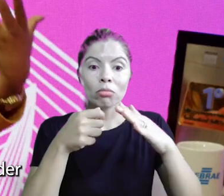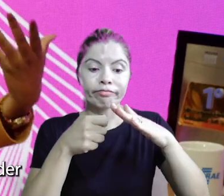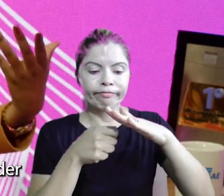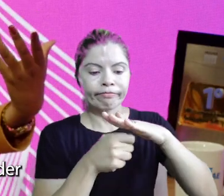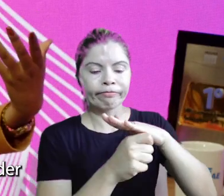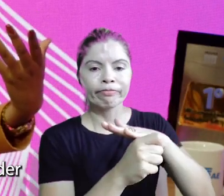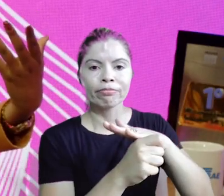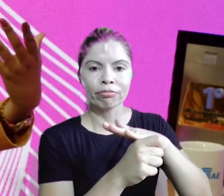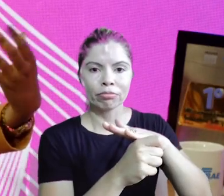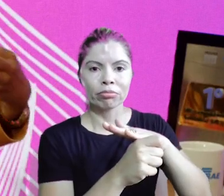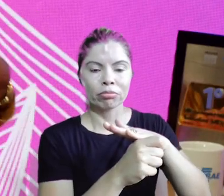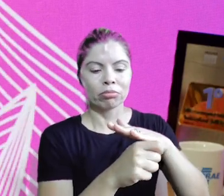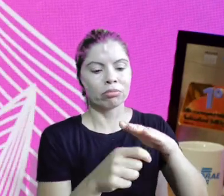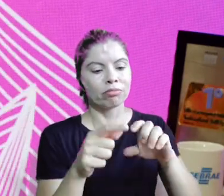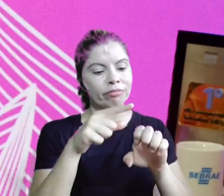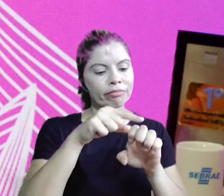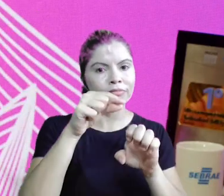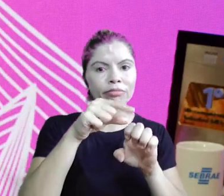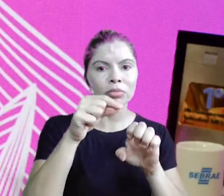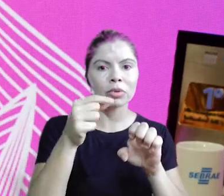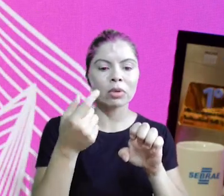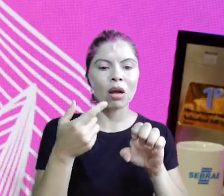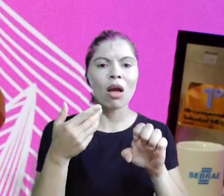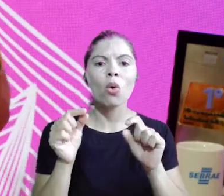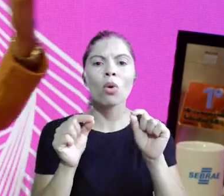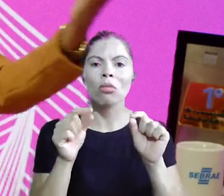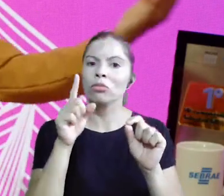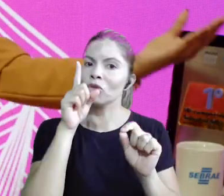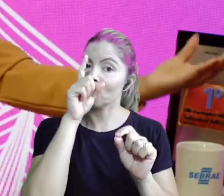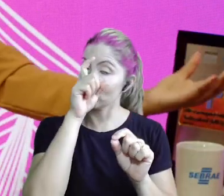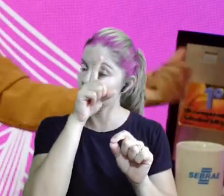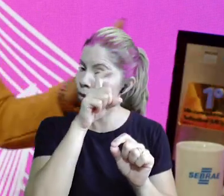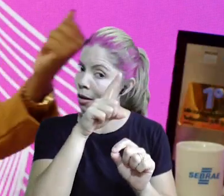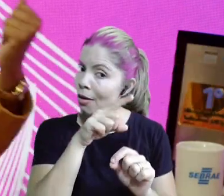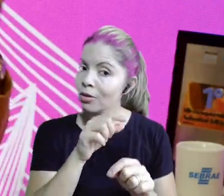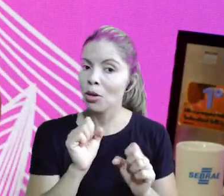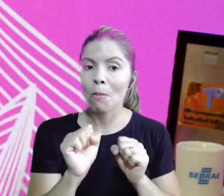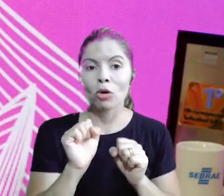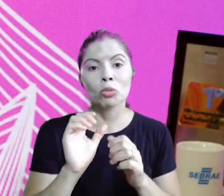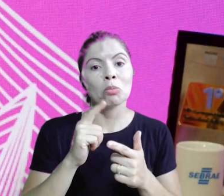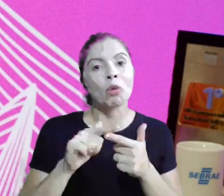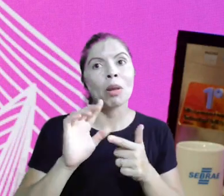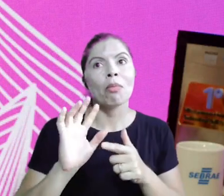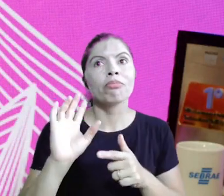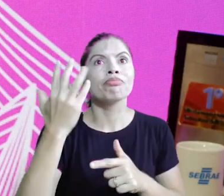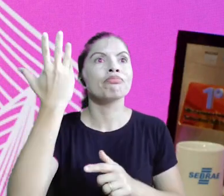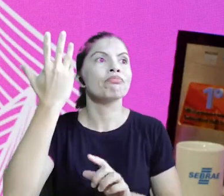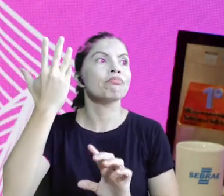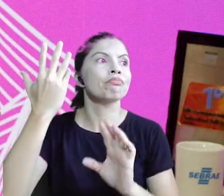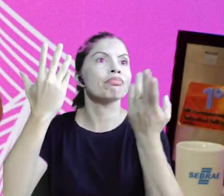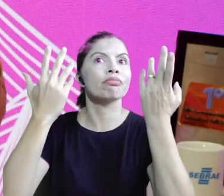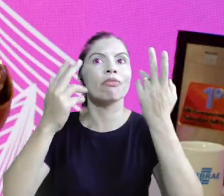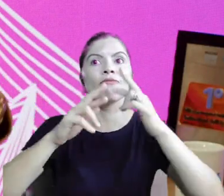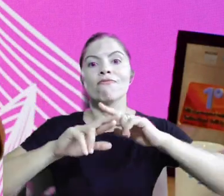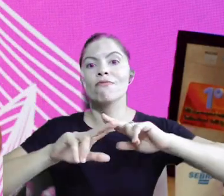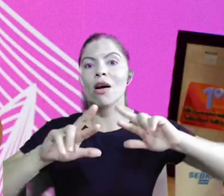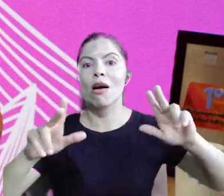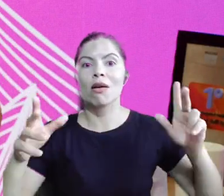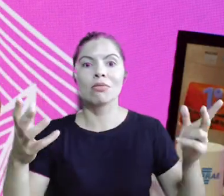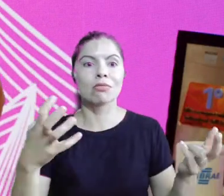Porque empreender, você vai ter dificuldades, você tem uma pandemia, você tem N